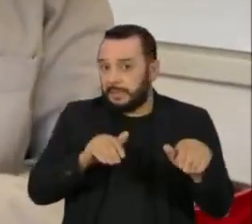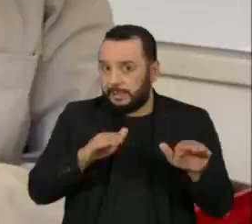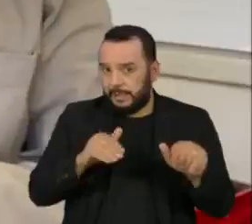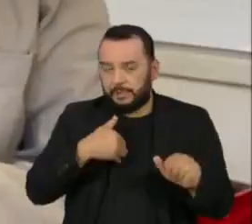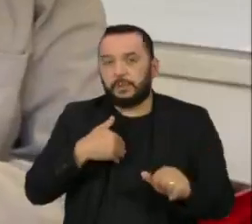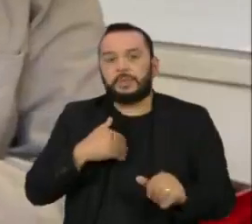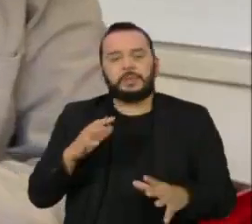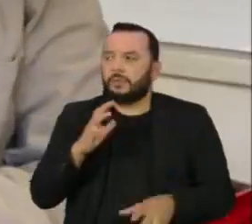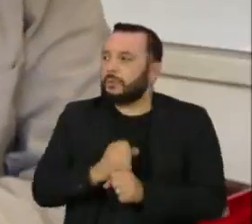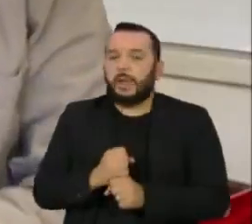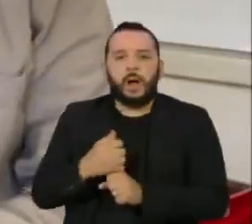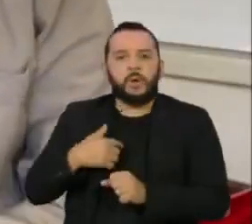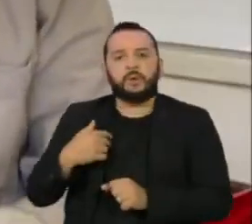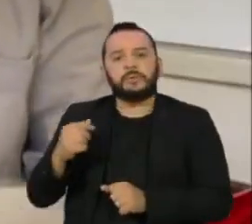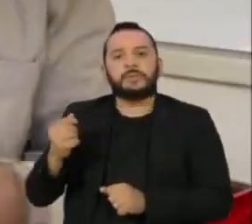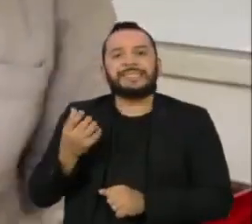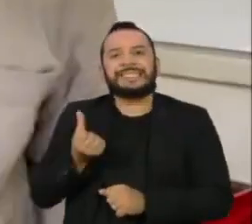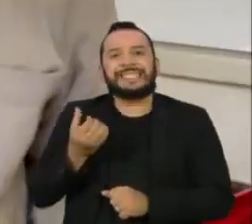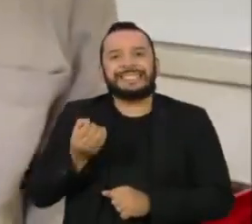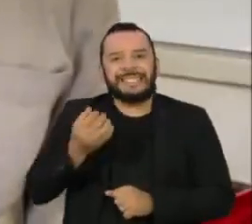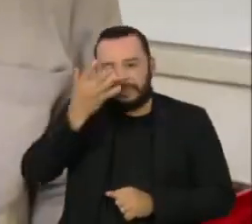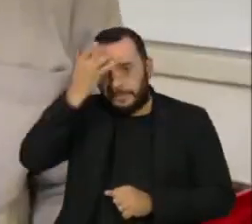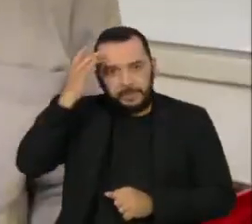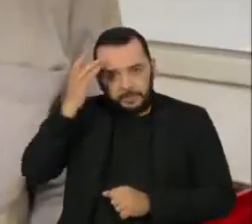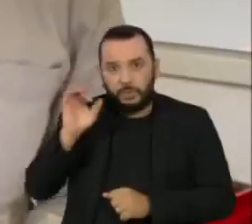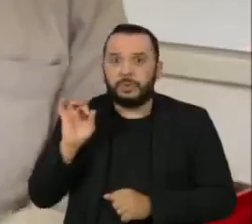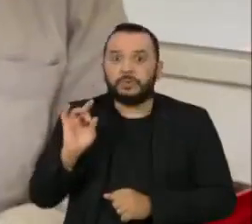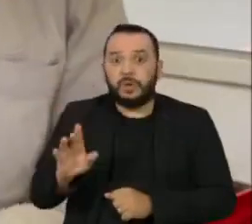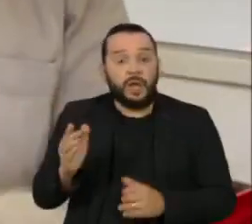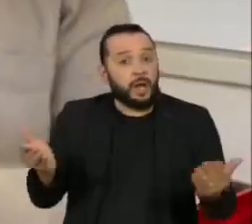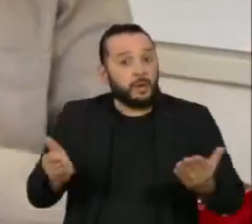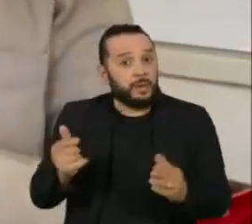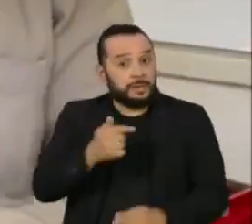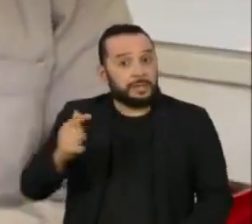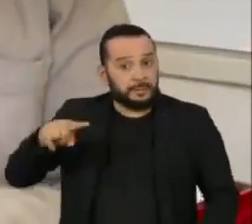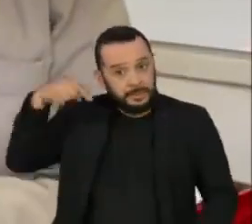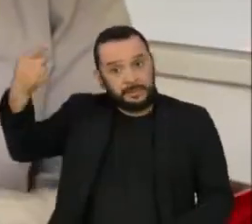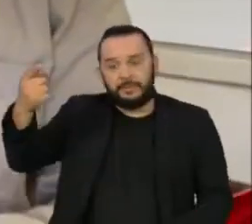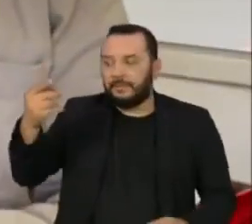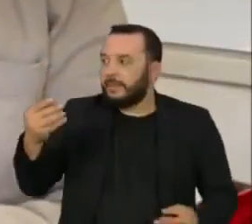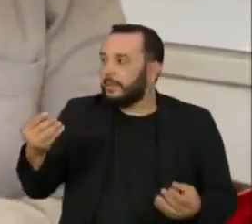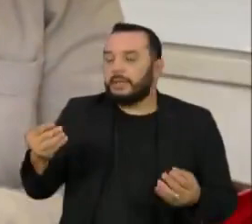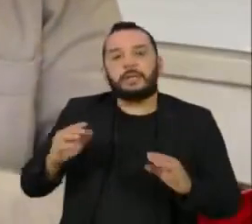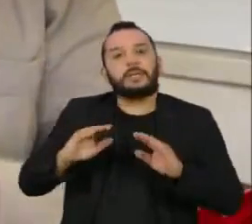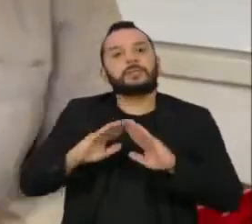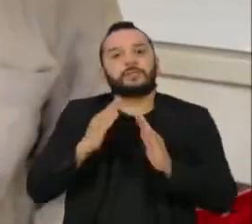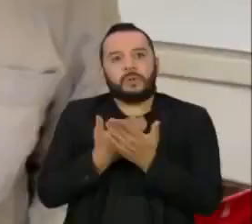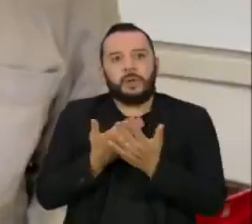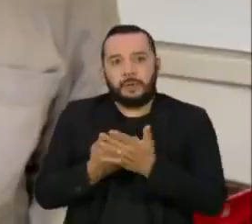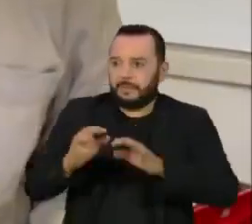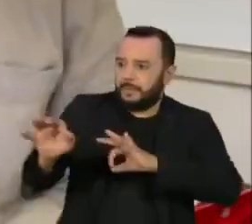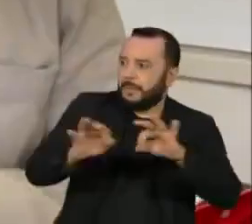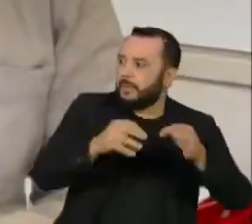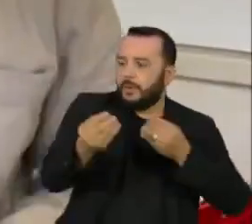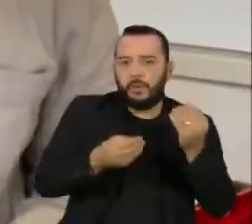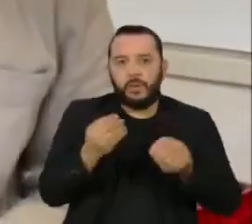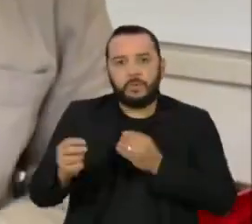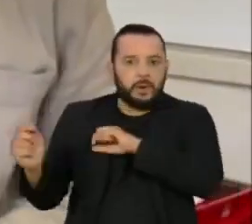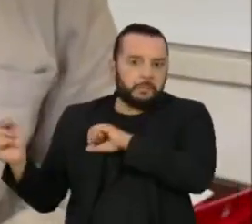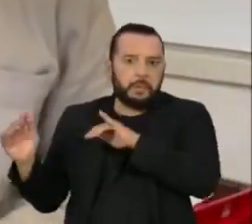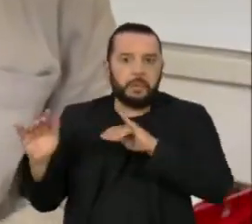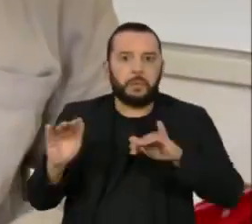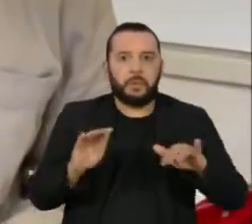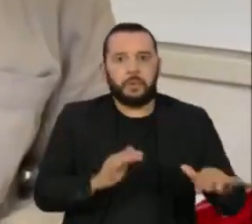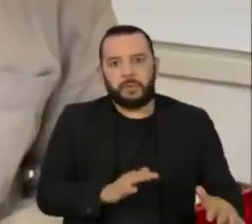esse número caísse para pouco mais de 60. Com a retomada na semana que vem, a direção ainda se prepara para ocupar as salas de aula com a